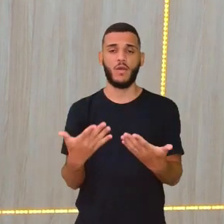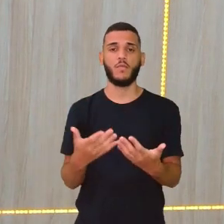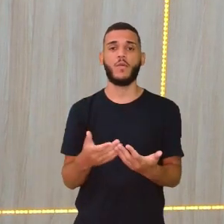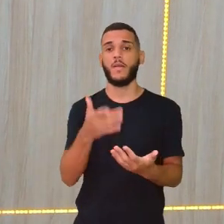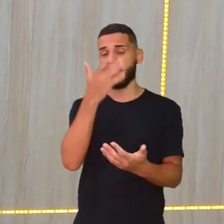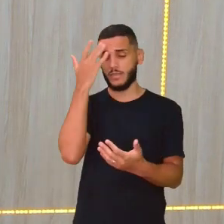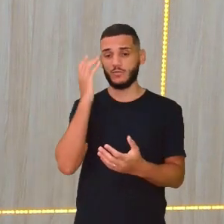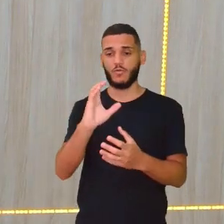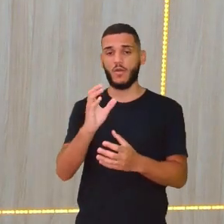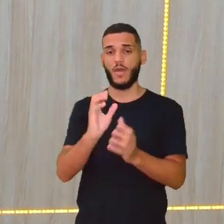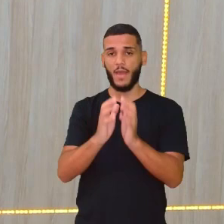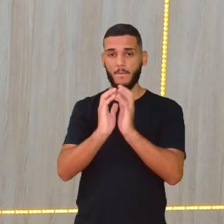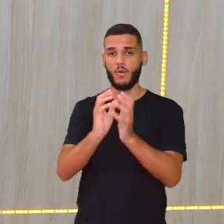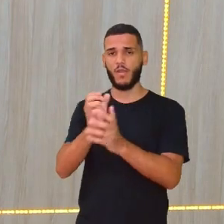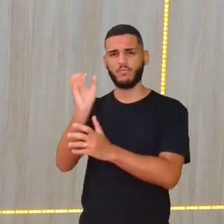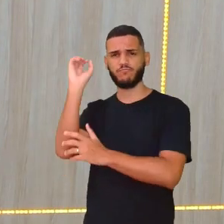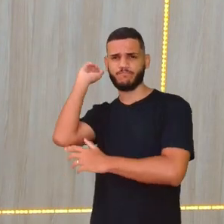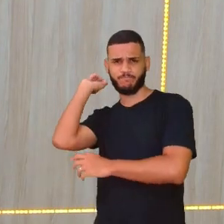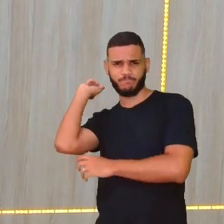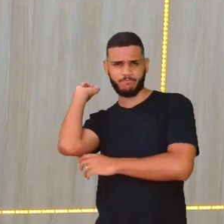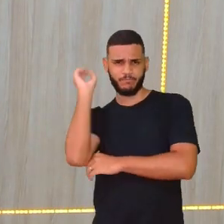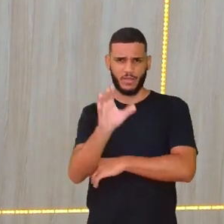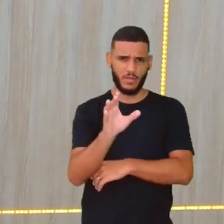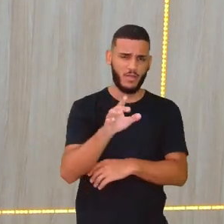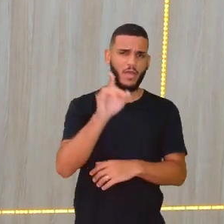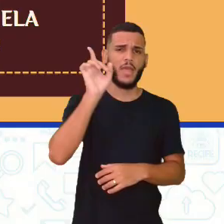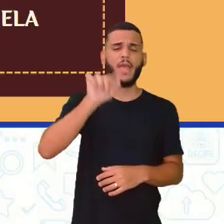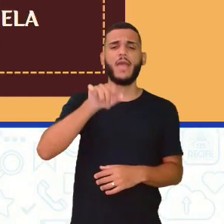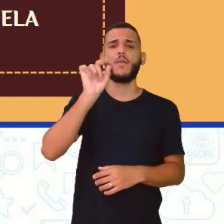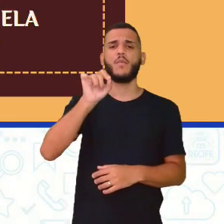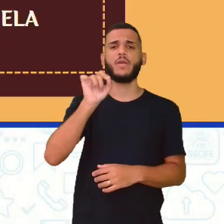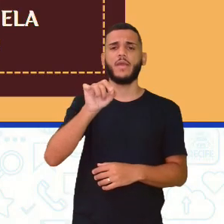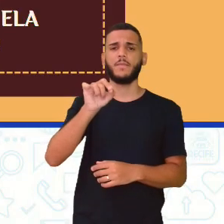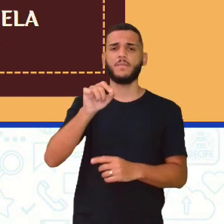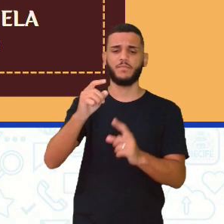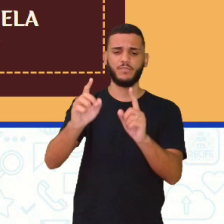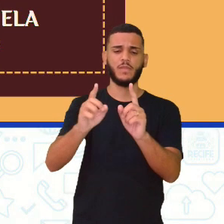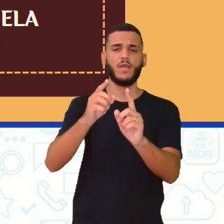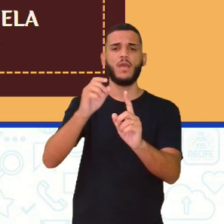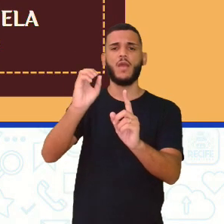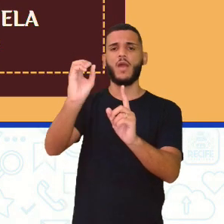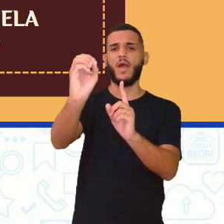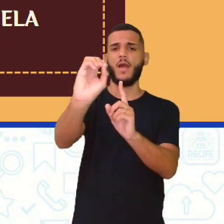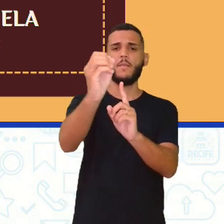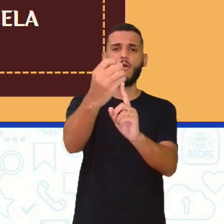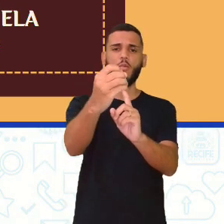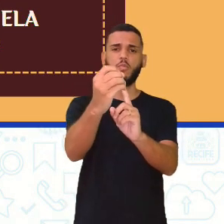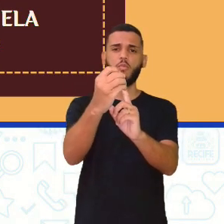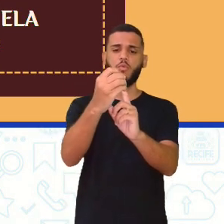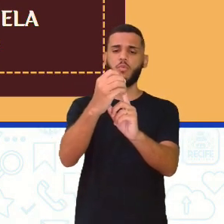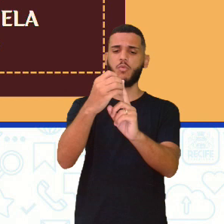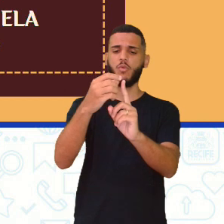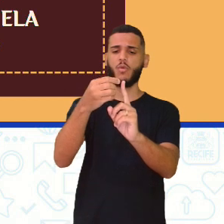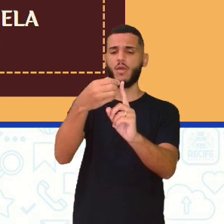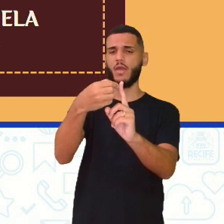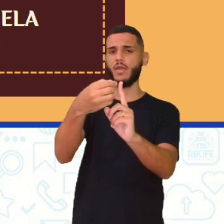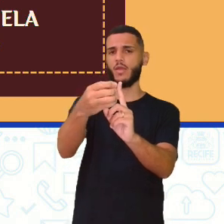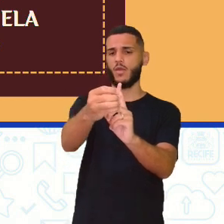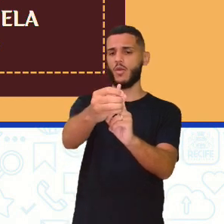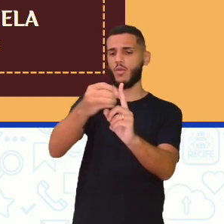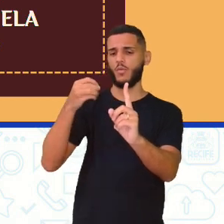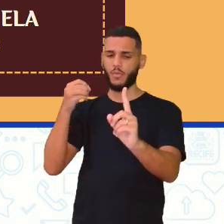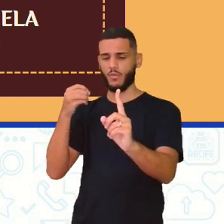arremessador, né, é queimar os rebatedores. Então, o arremessador vai lá tentar queimar esse